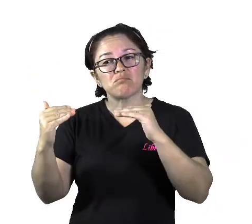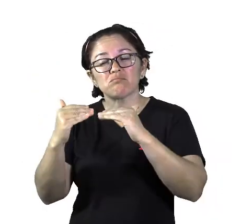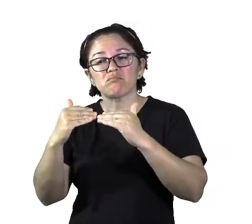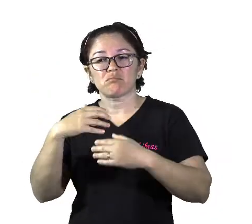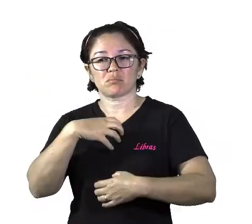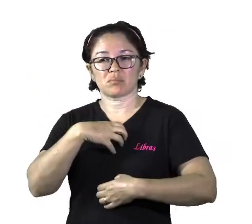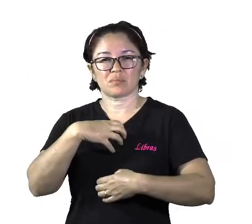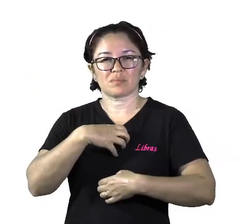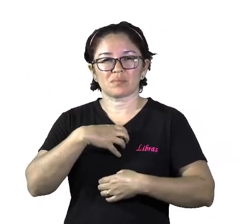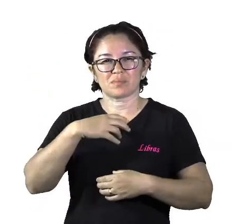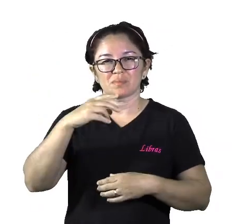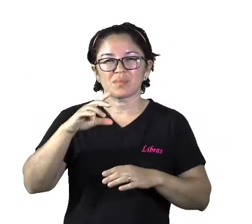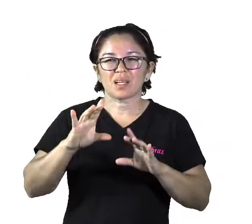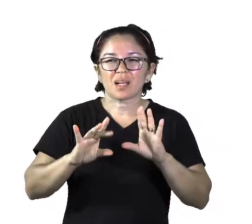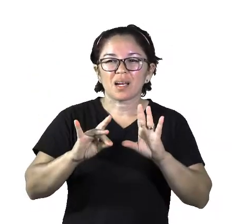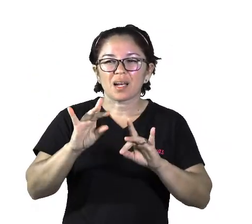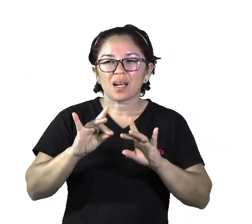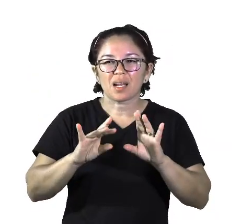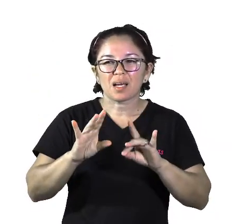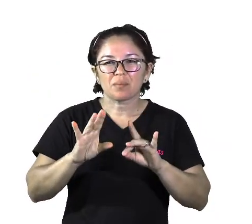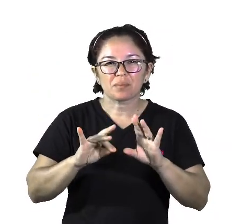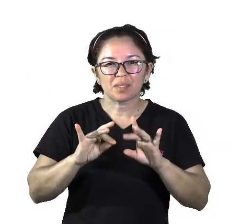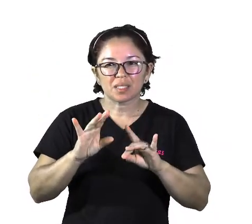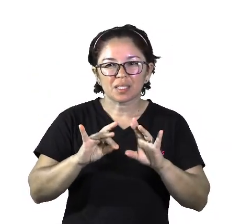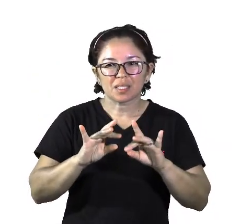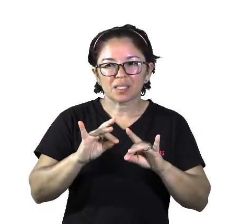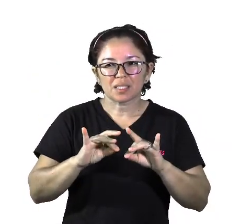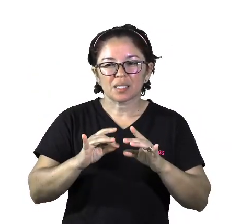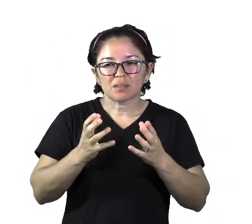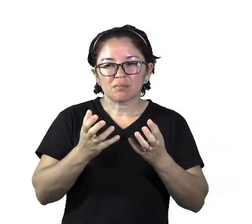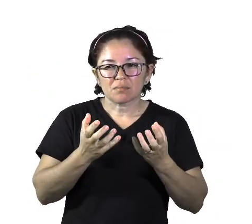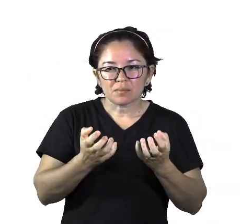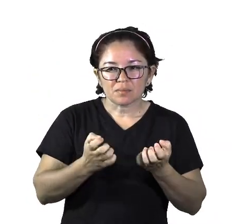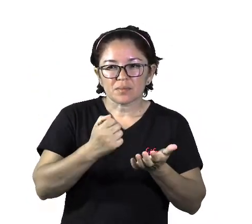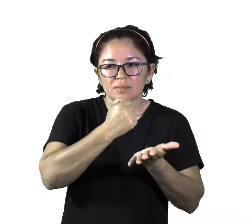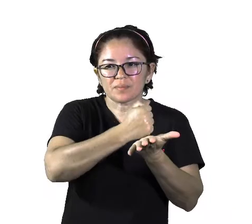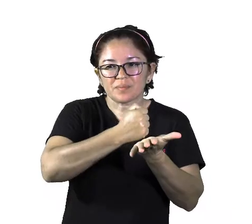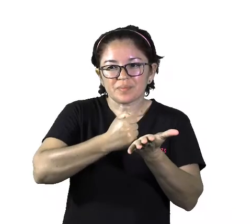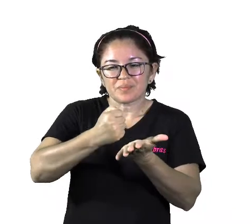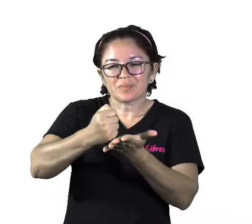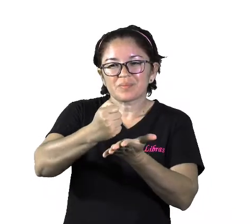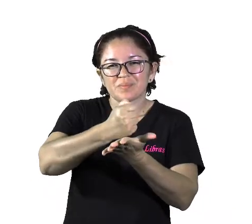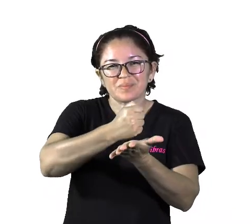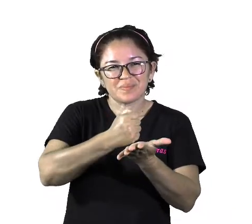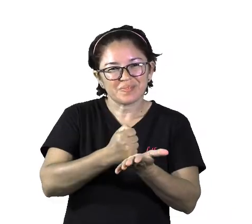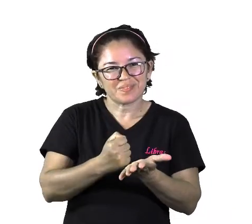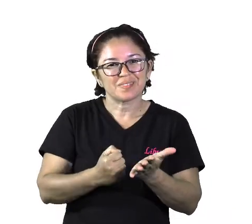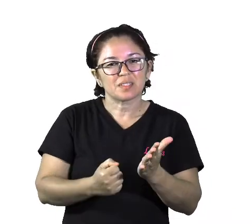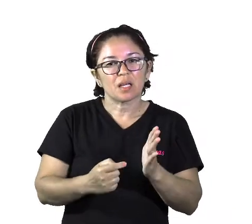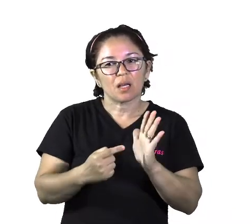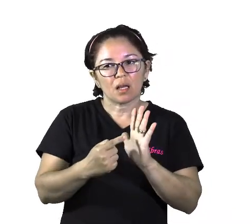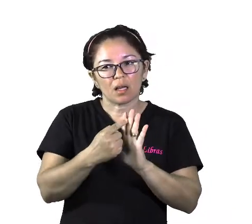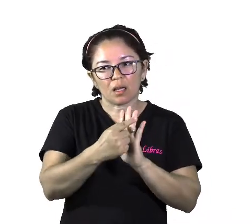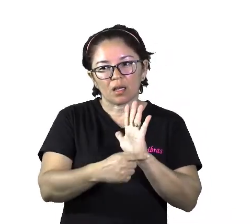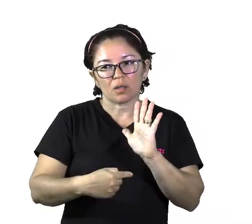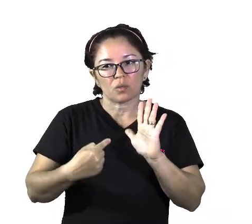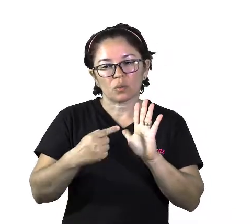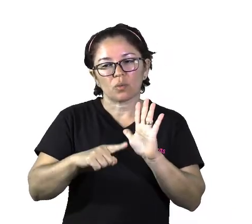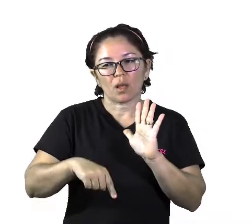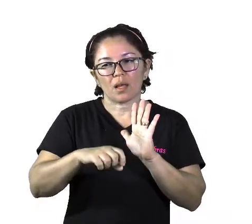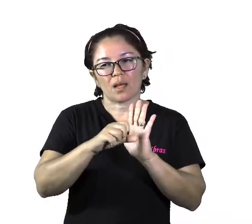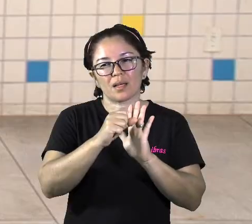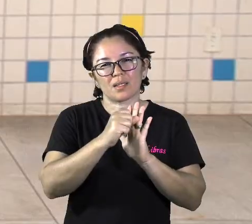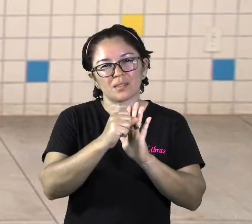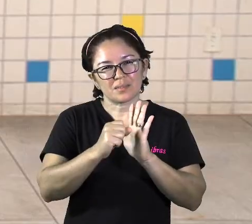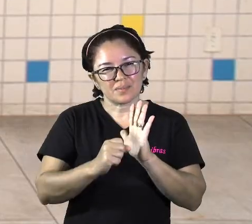argila, tá meninos? E agora eles tinham muitos sinais e a interpretação das mensagens